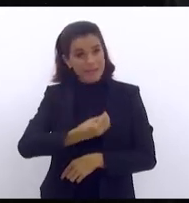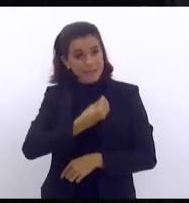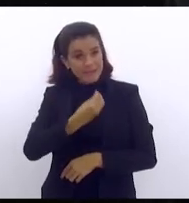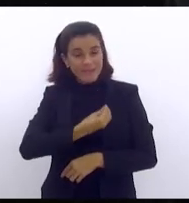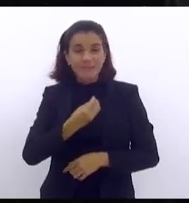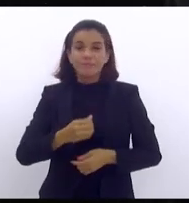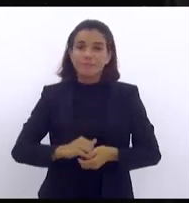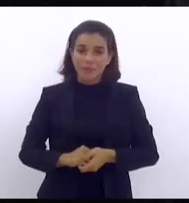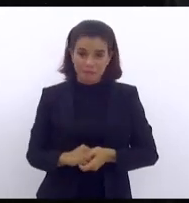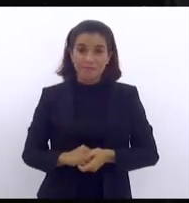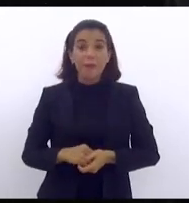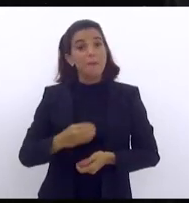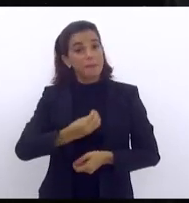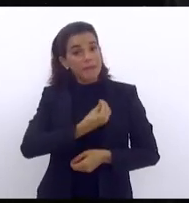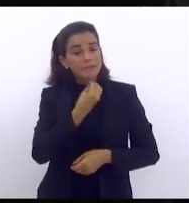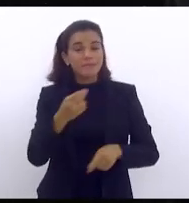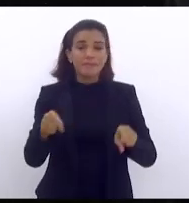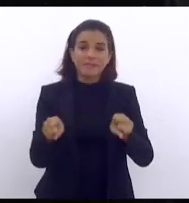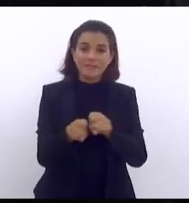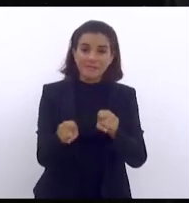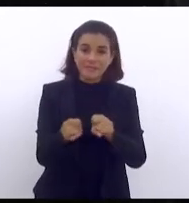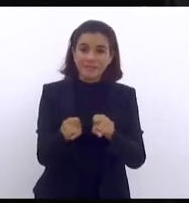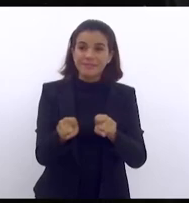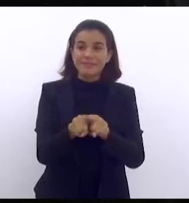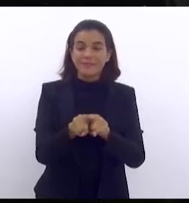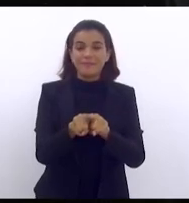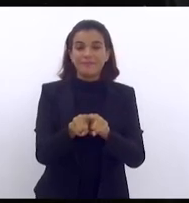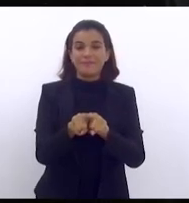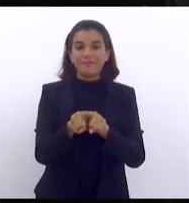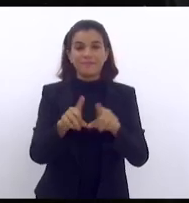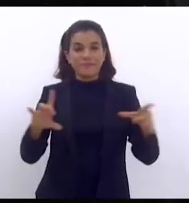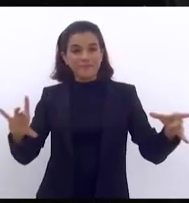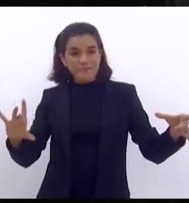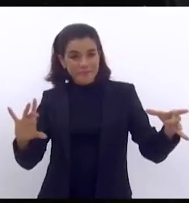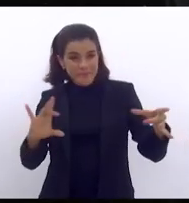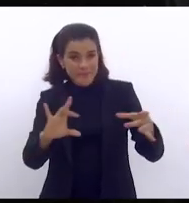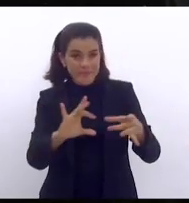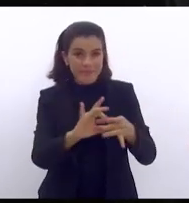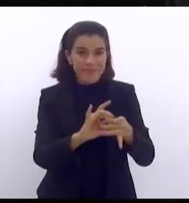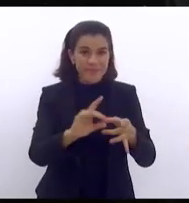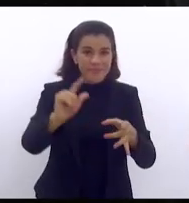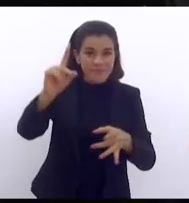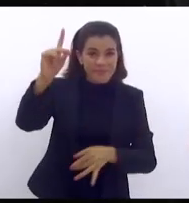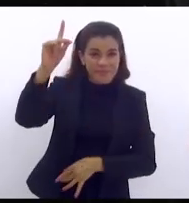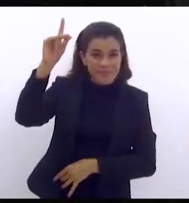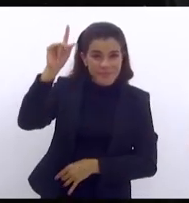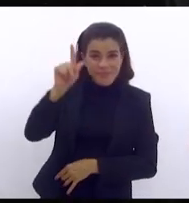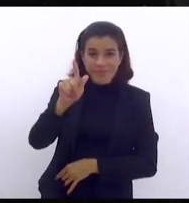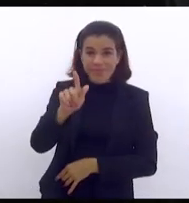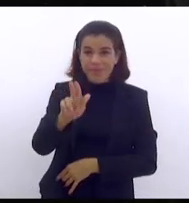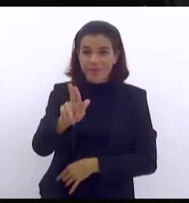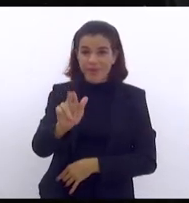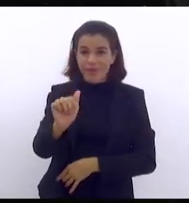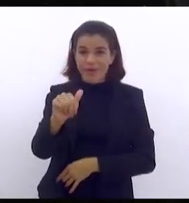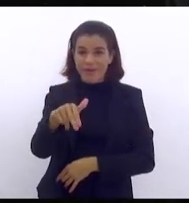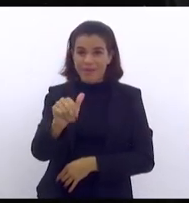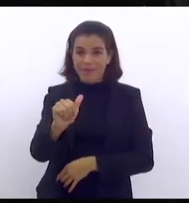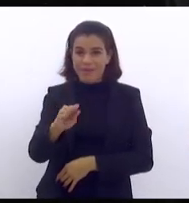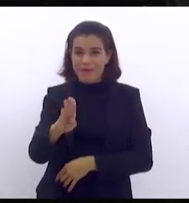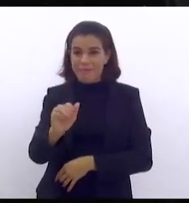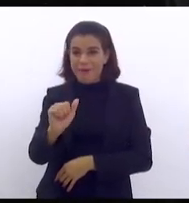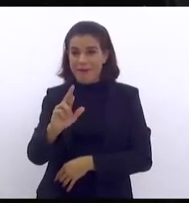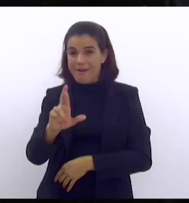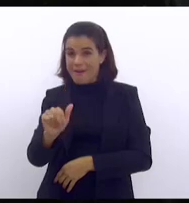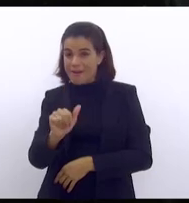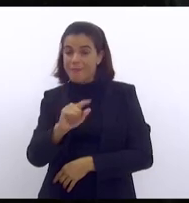como participei da fusão da antiga Guanabara com o